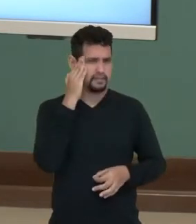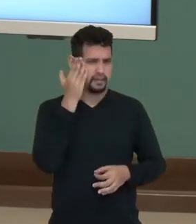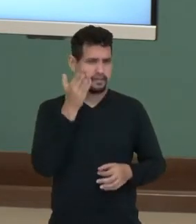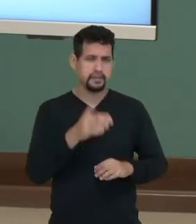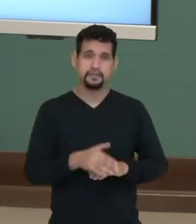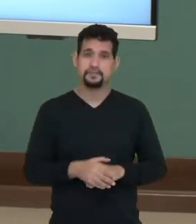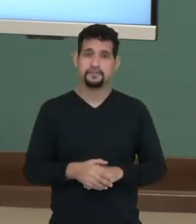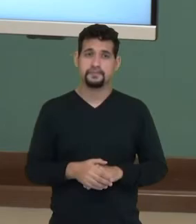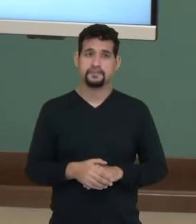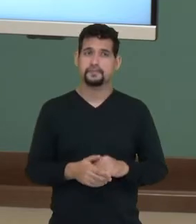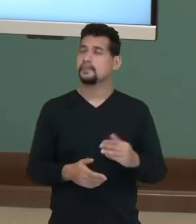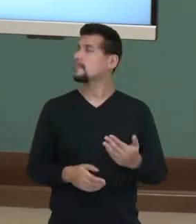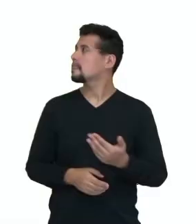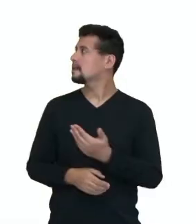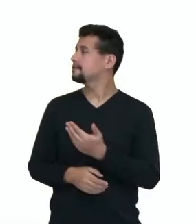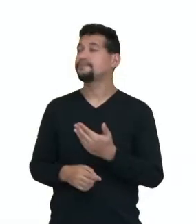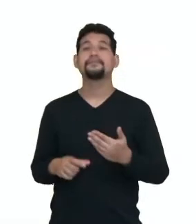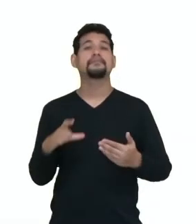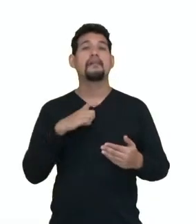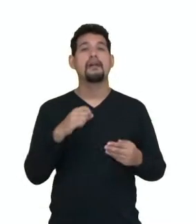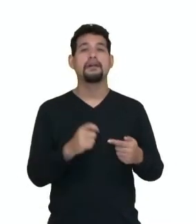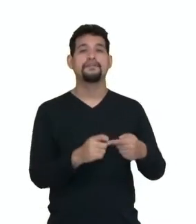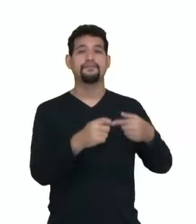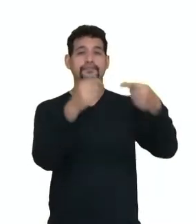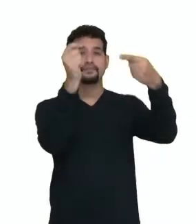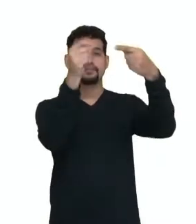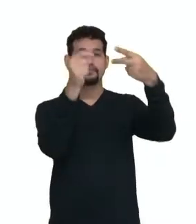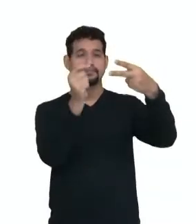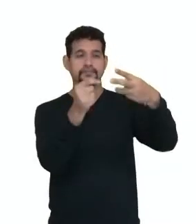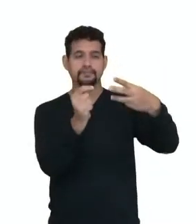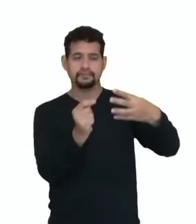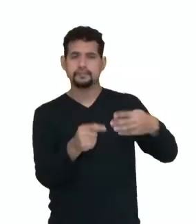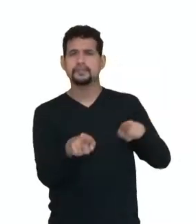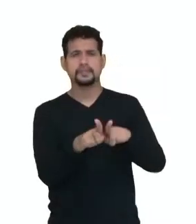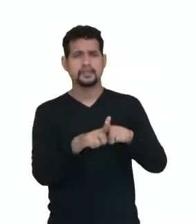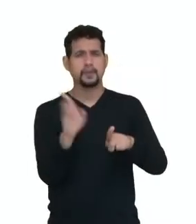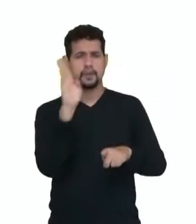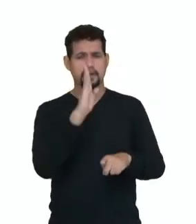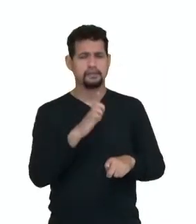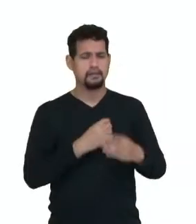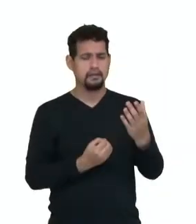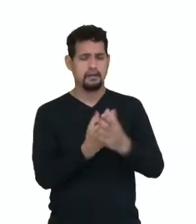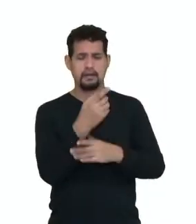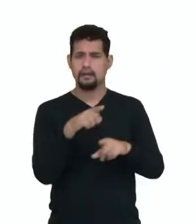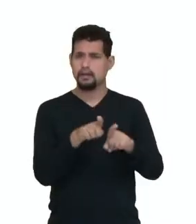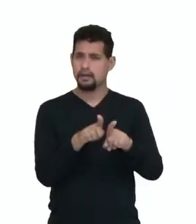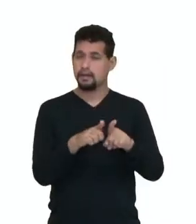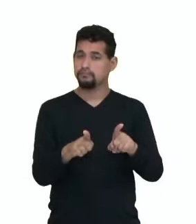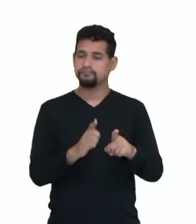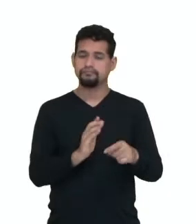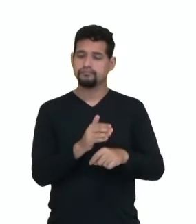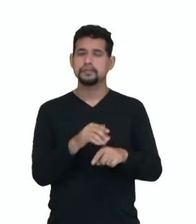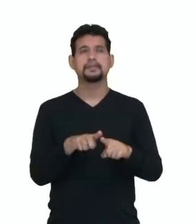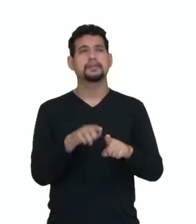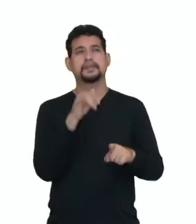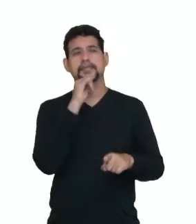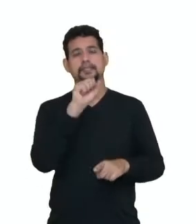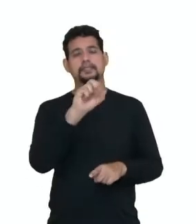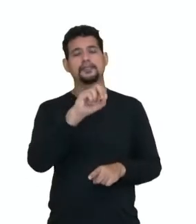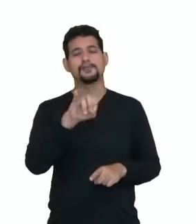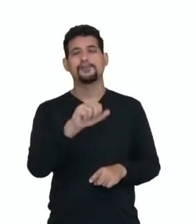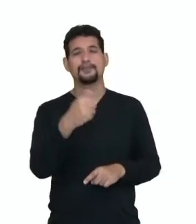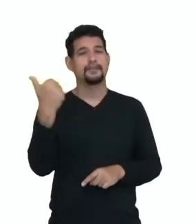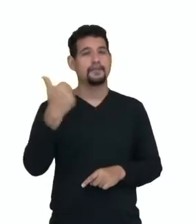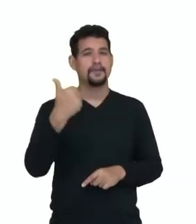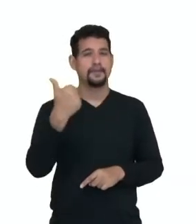Então aqui temos um ranking dos principais produtos que o Brasil produz quanto à participação. Olha só, a soja está em primeiro